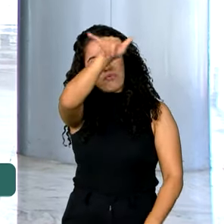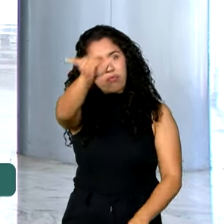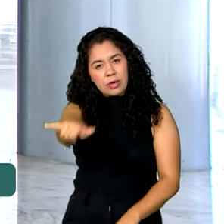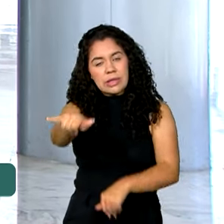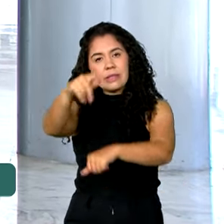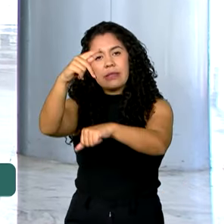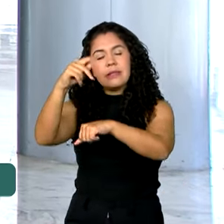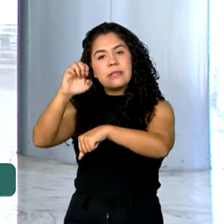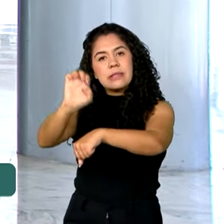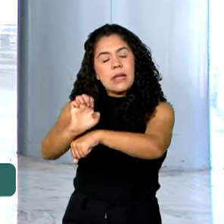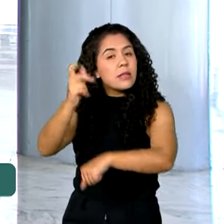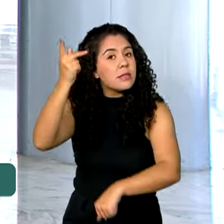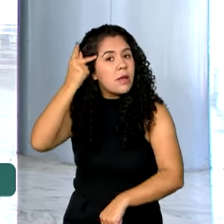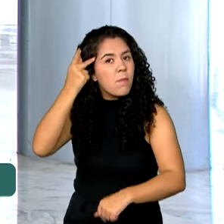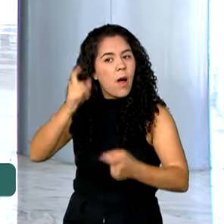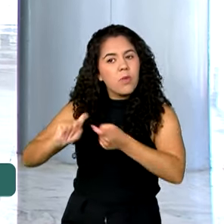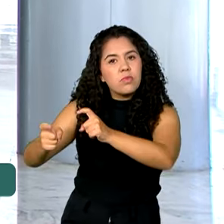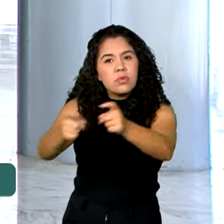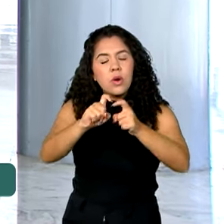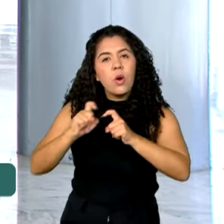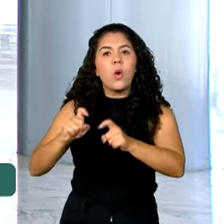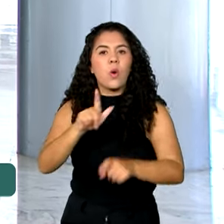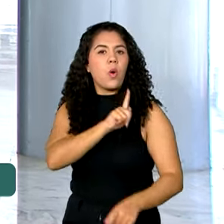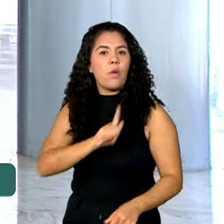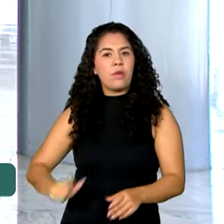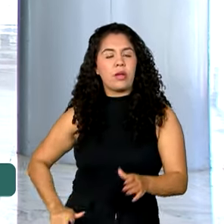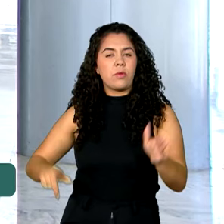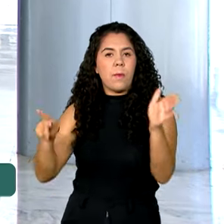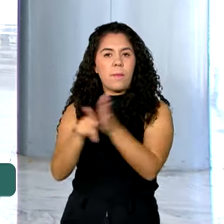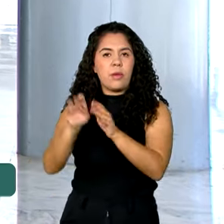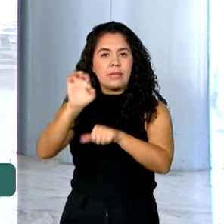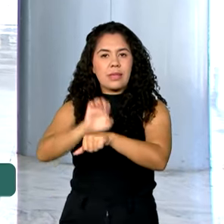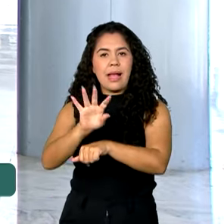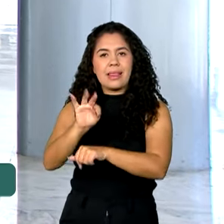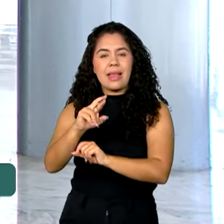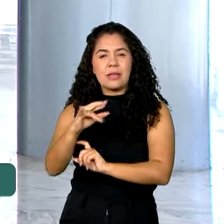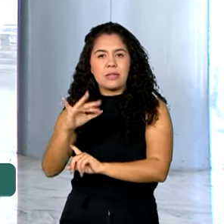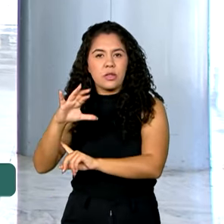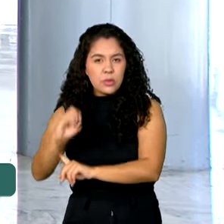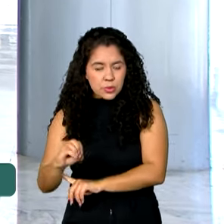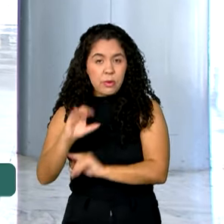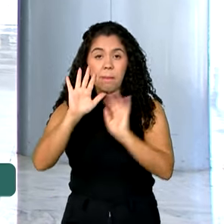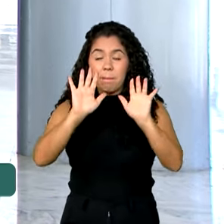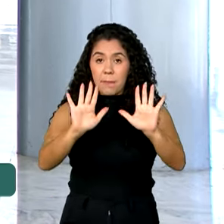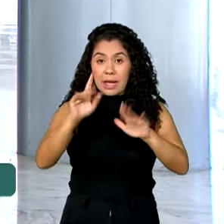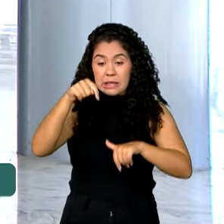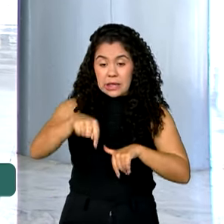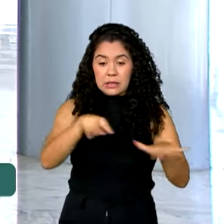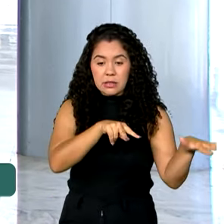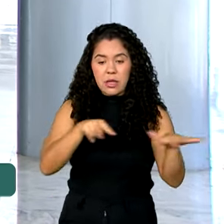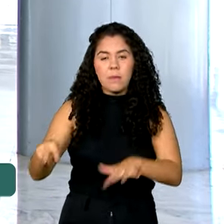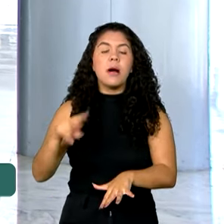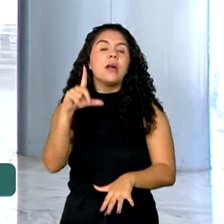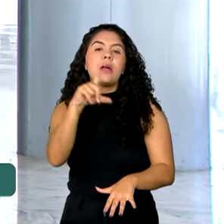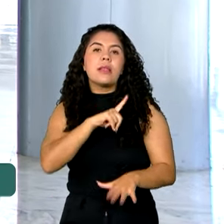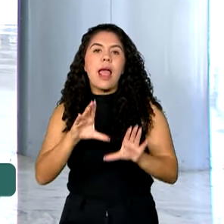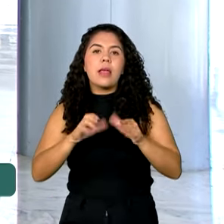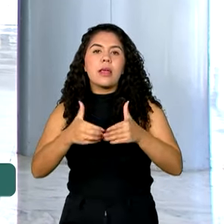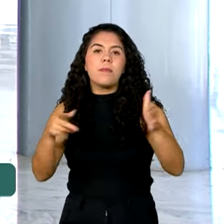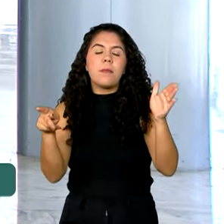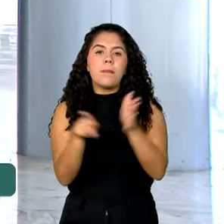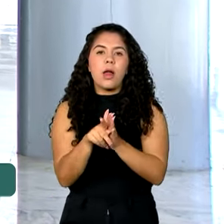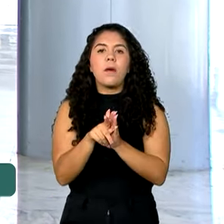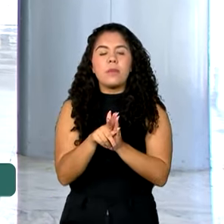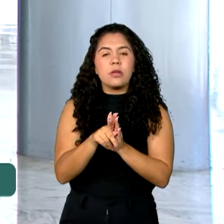estado, Tarcísio Freitas. E nesta semana está prevista a visita de equipes da Força Nacional do